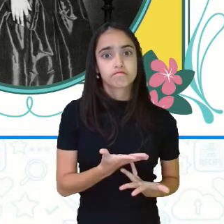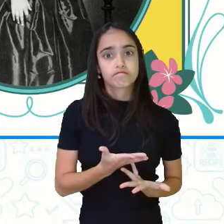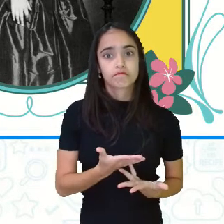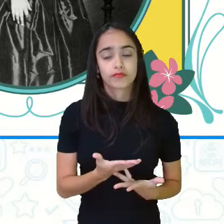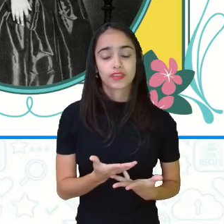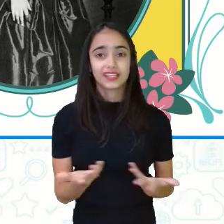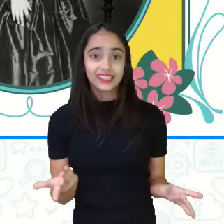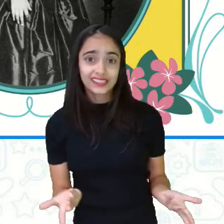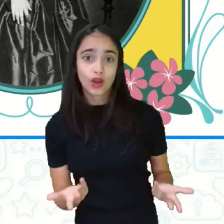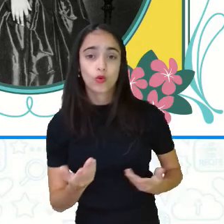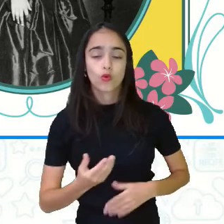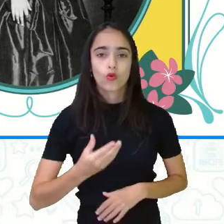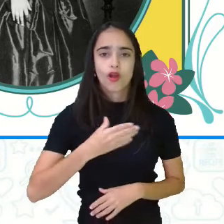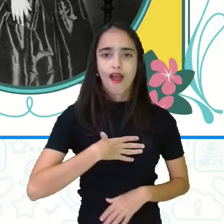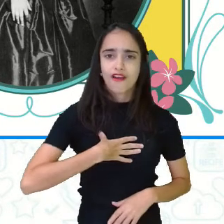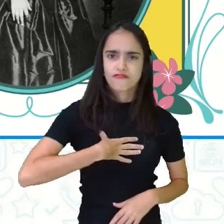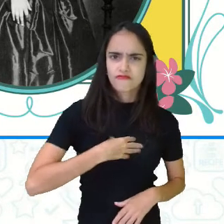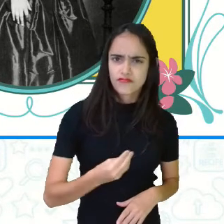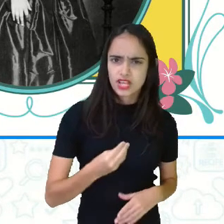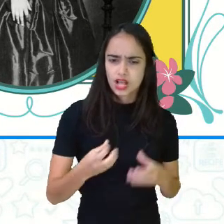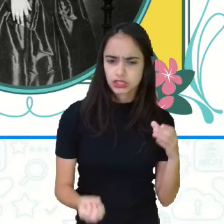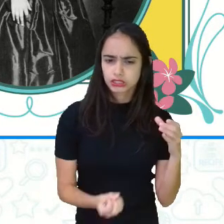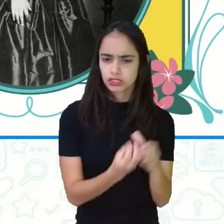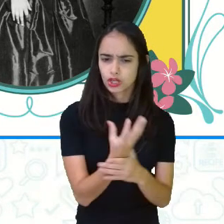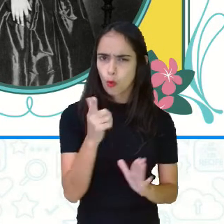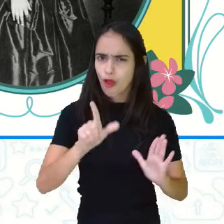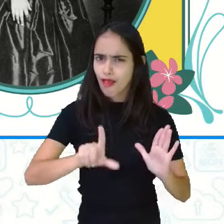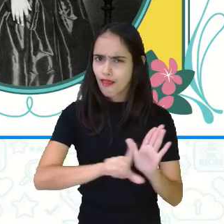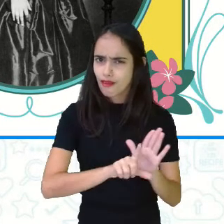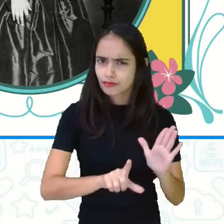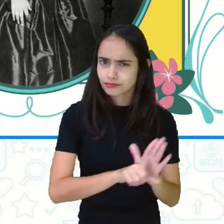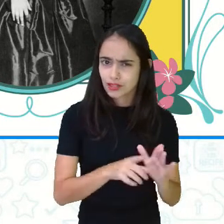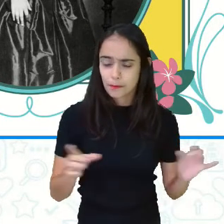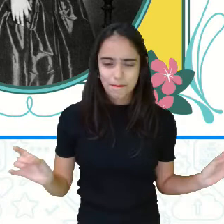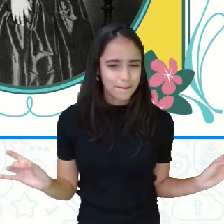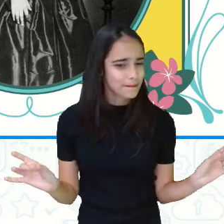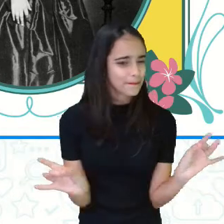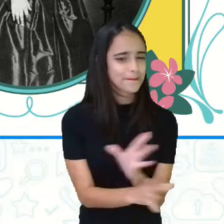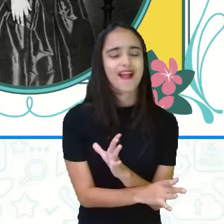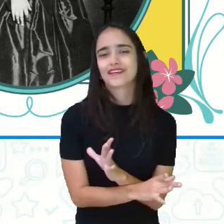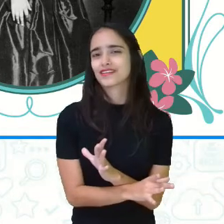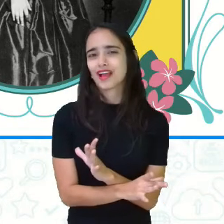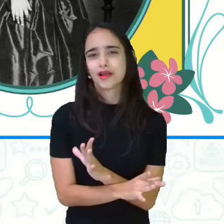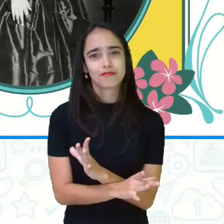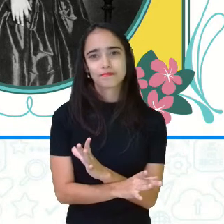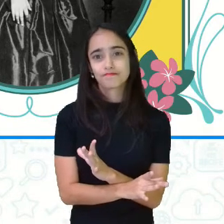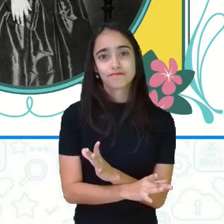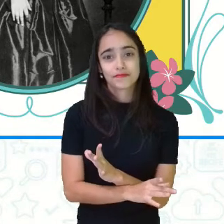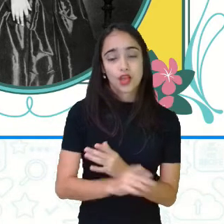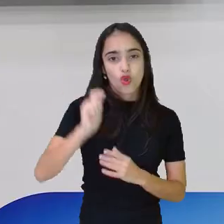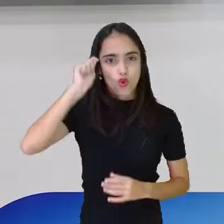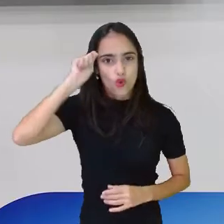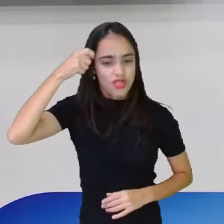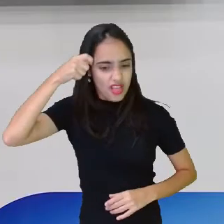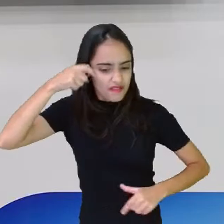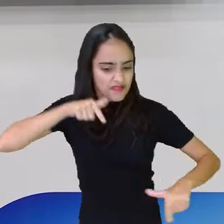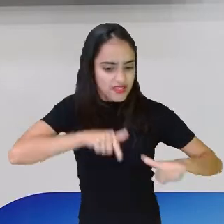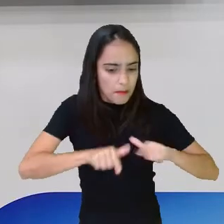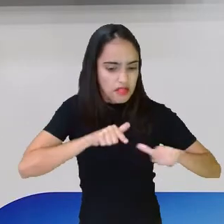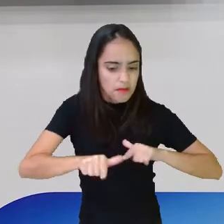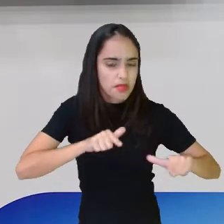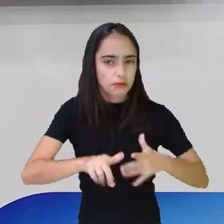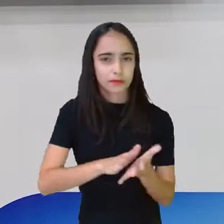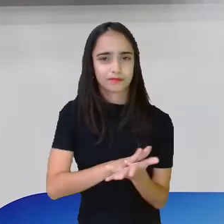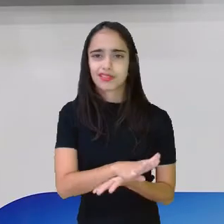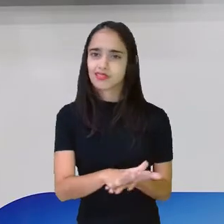a filha dele, de Dom Pedro II, tinha criado uma lei que acabava com a escravidão. Depois da guerra teve essa lei que acabou com a